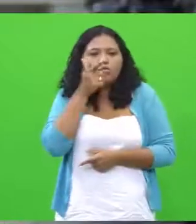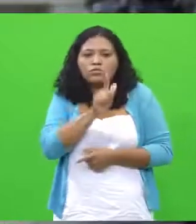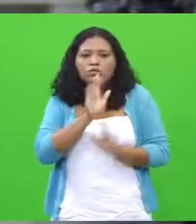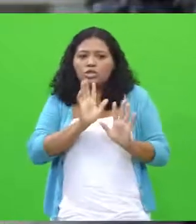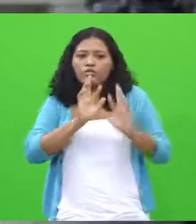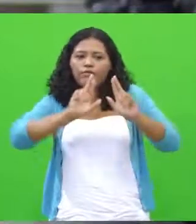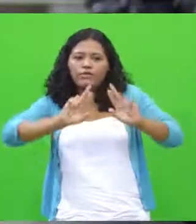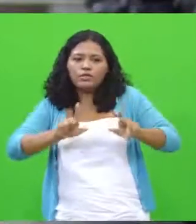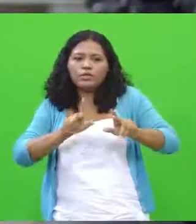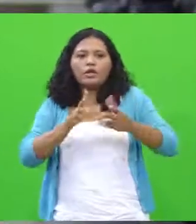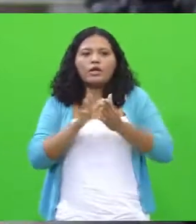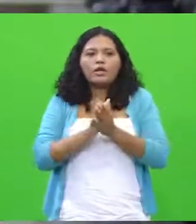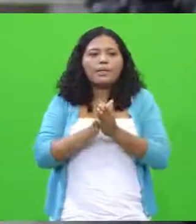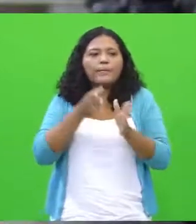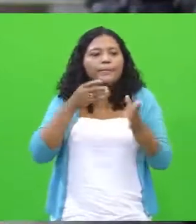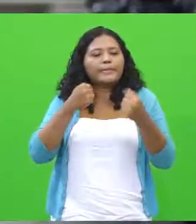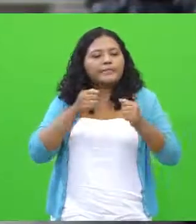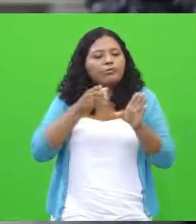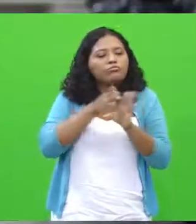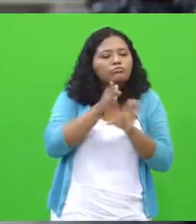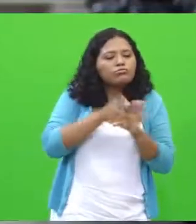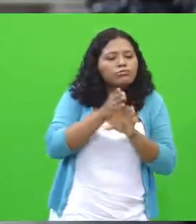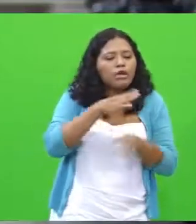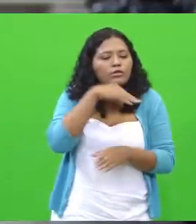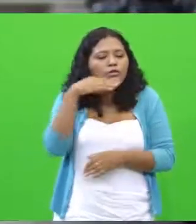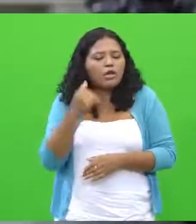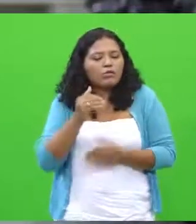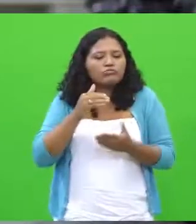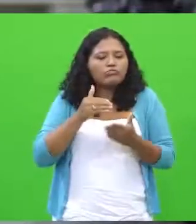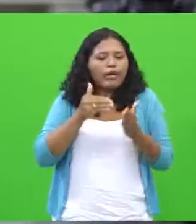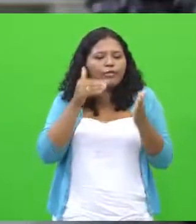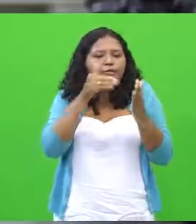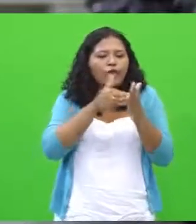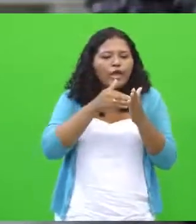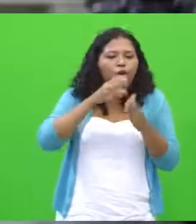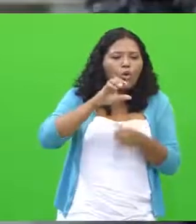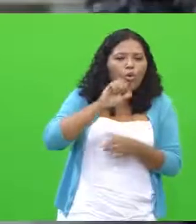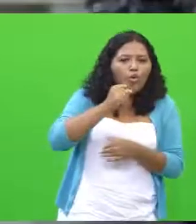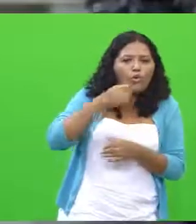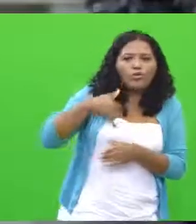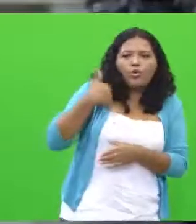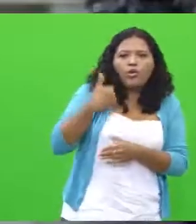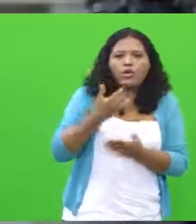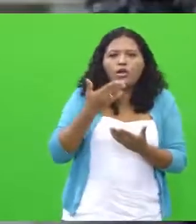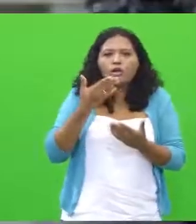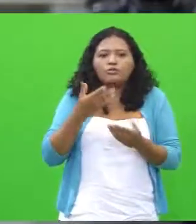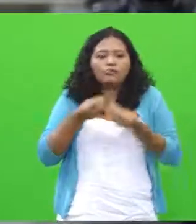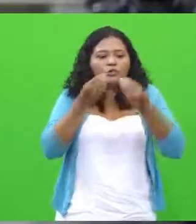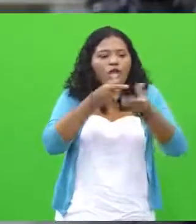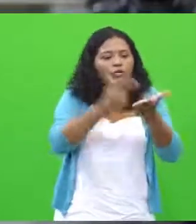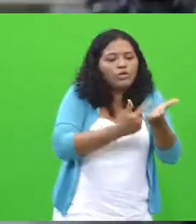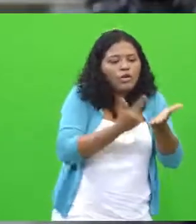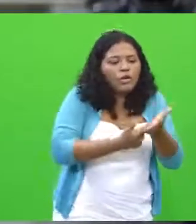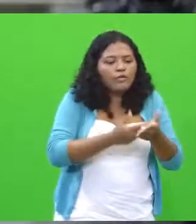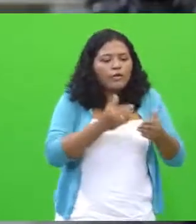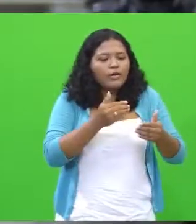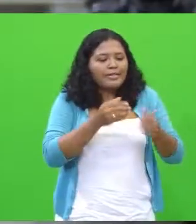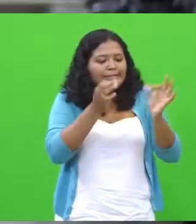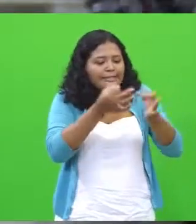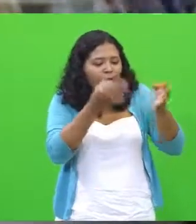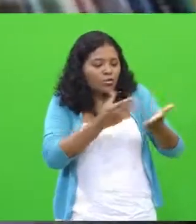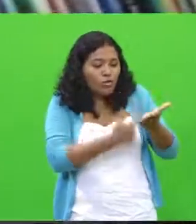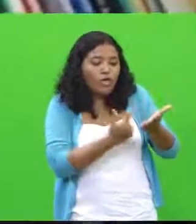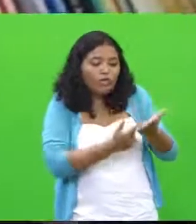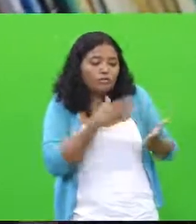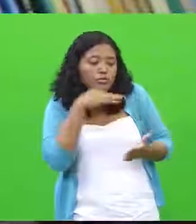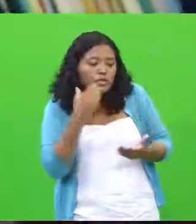incentivar uma criança quando chega aos seus oito, dez anos a ler livro, dando obras boas, obras de acordo com a idade dela, vai ter realmente uma pessoa